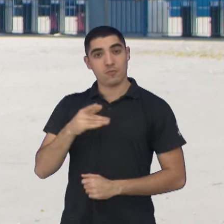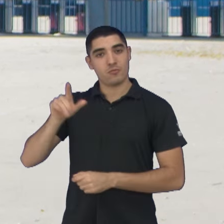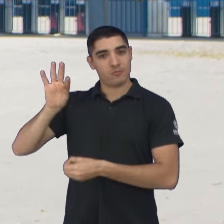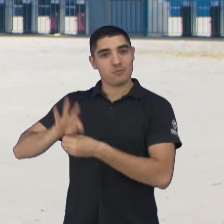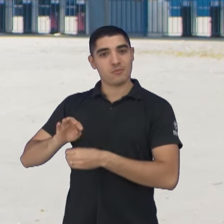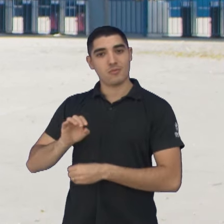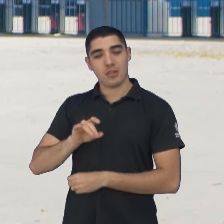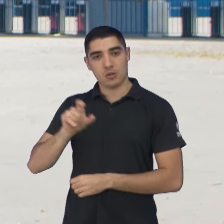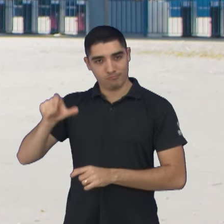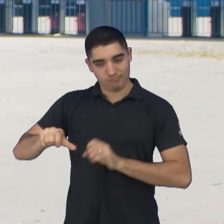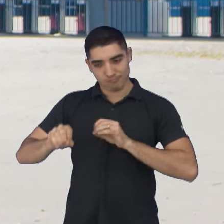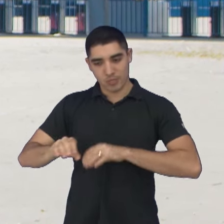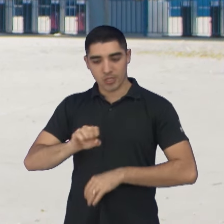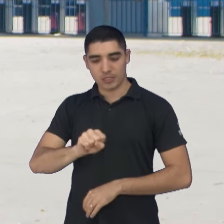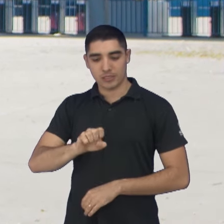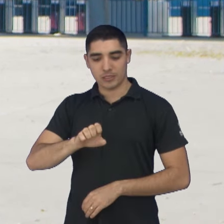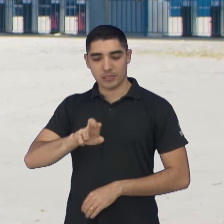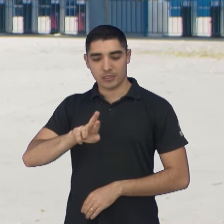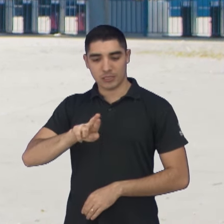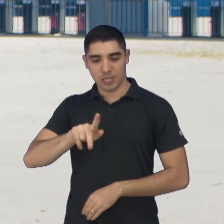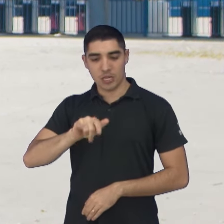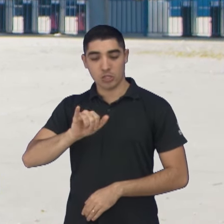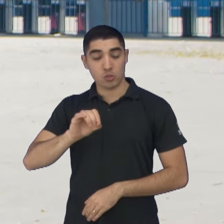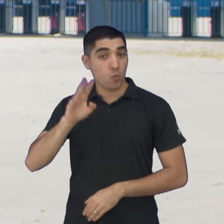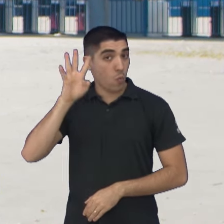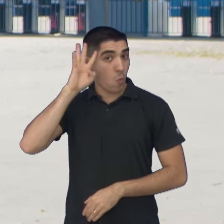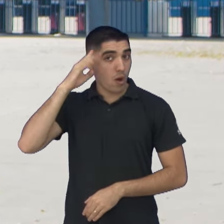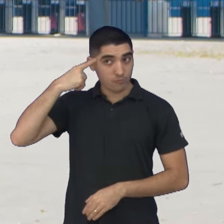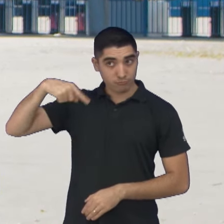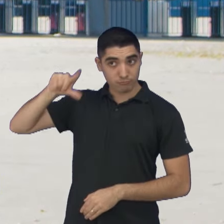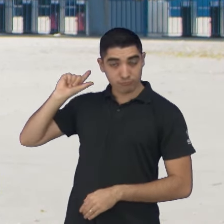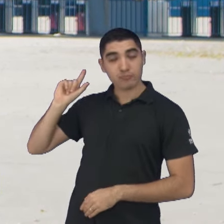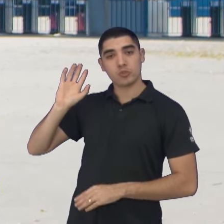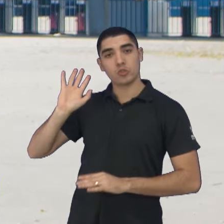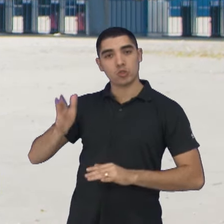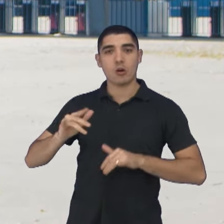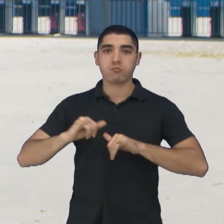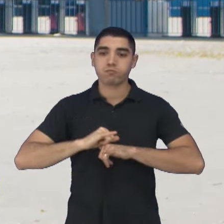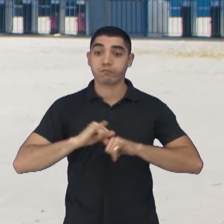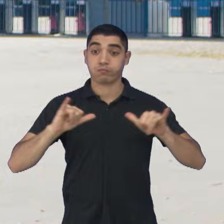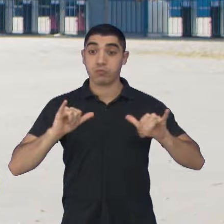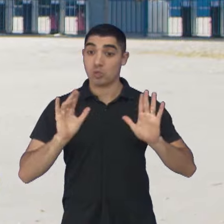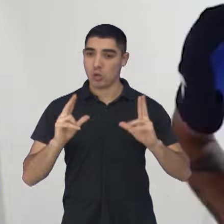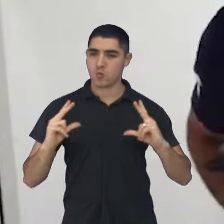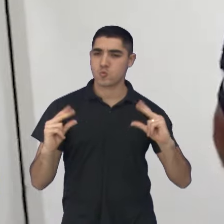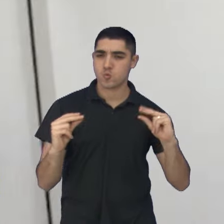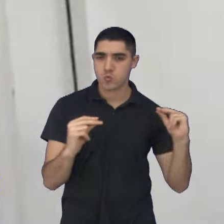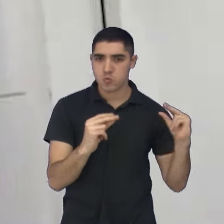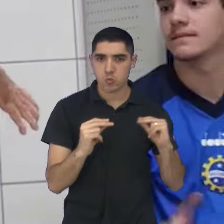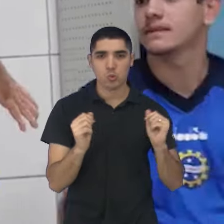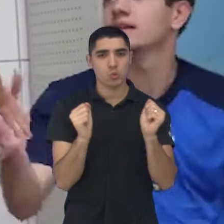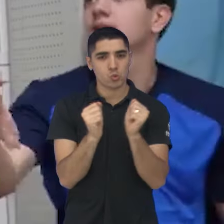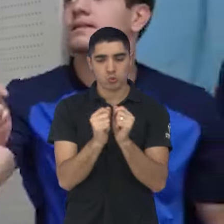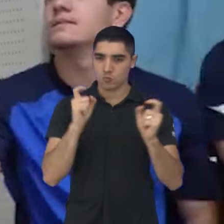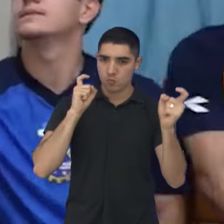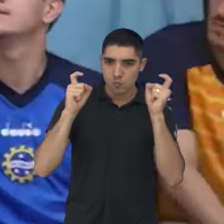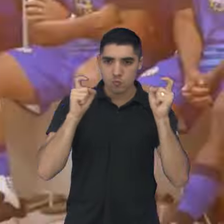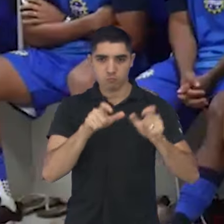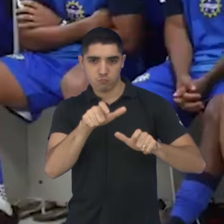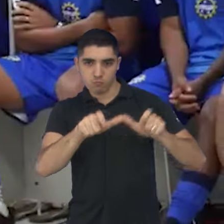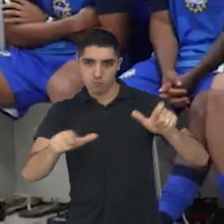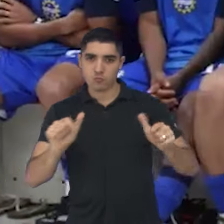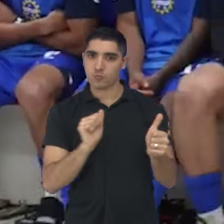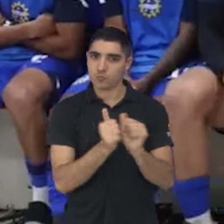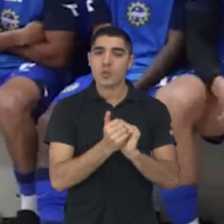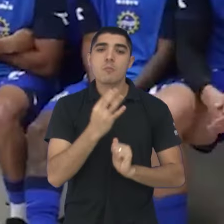apresentado na quarta-feira, onde inicialmente ele teve uma conversa no vestiário com os jogadores para conhecer o elenco